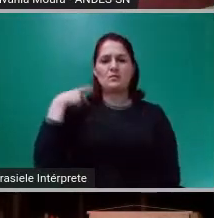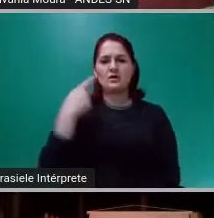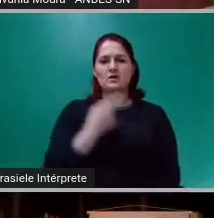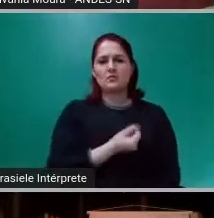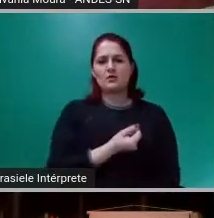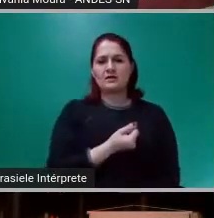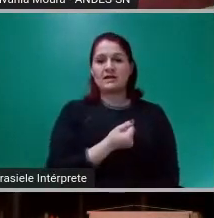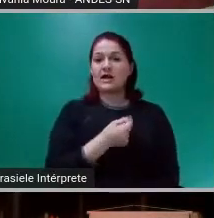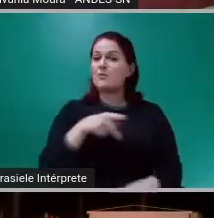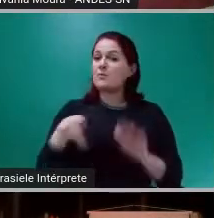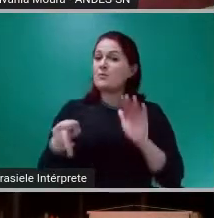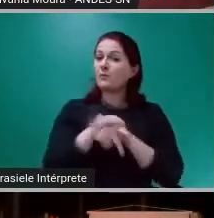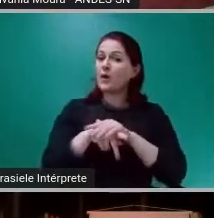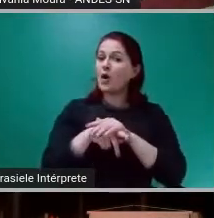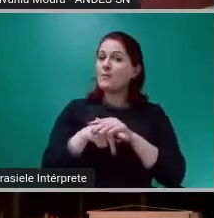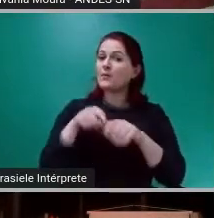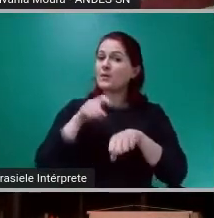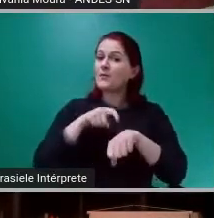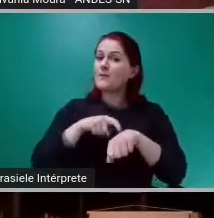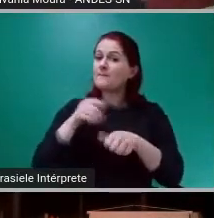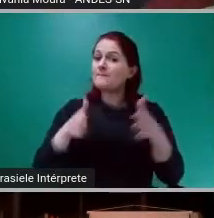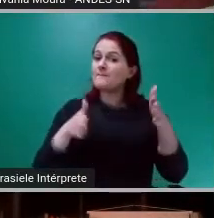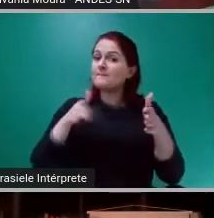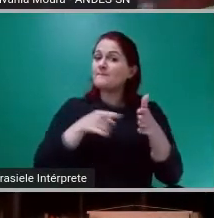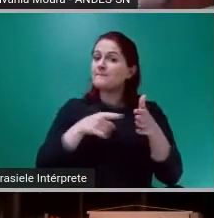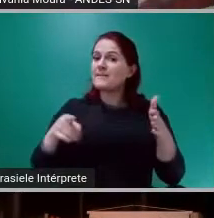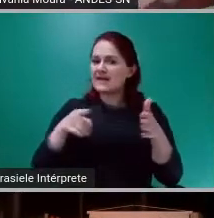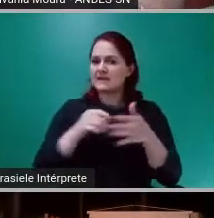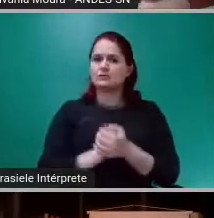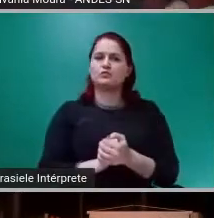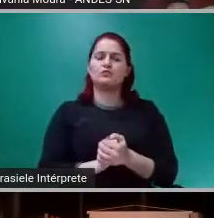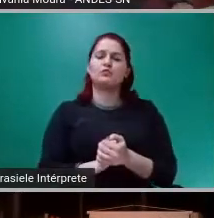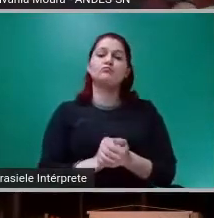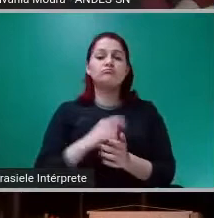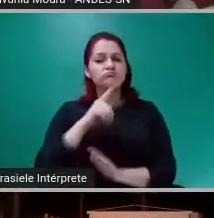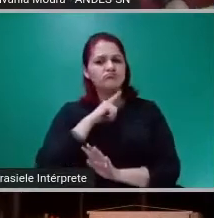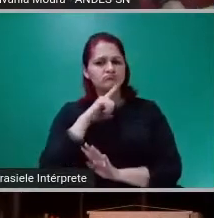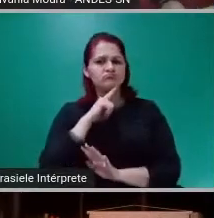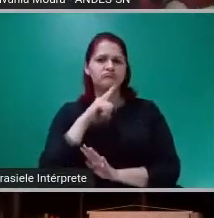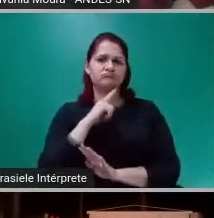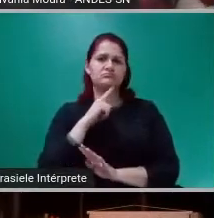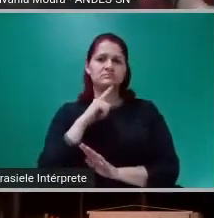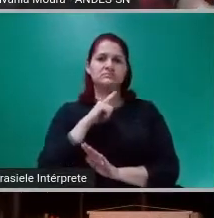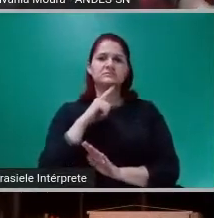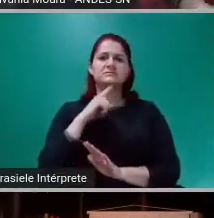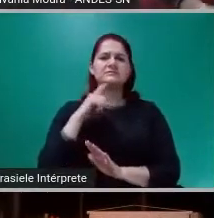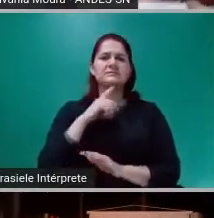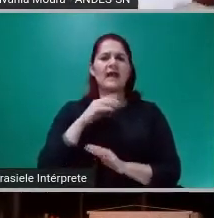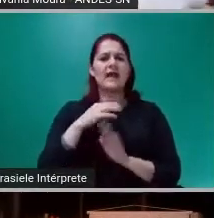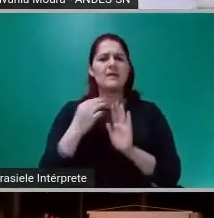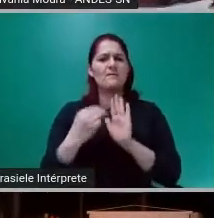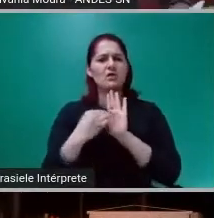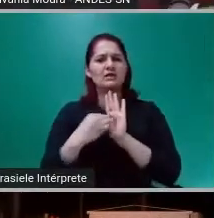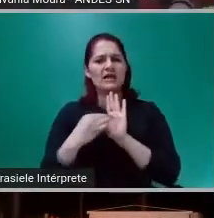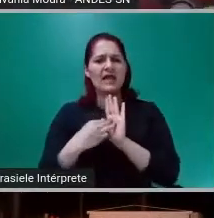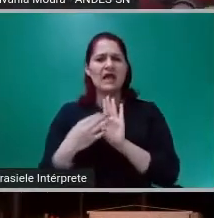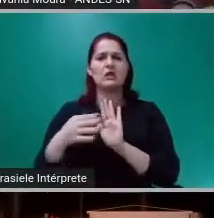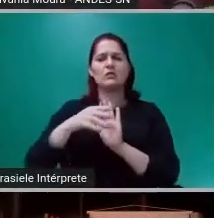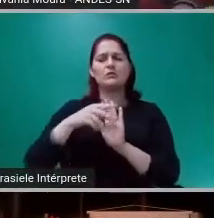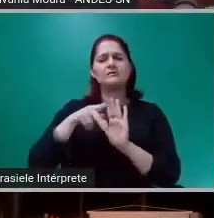monetária do jeito que eu quero. Existem parâmetros, parâmetros econômicos, sociais,